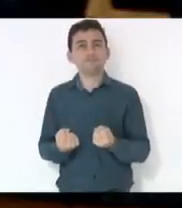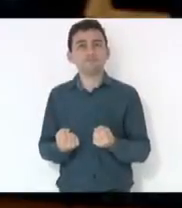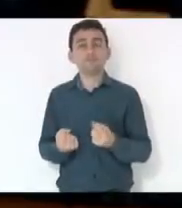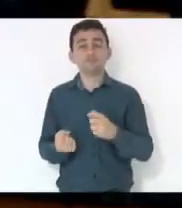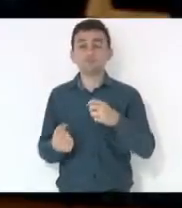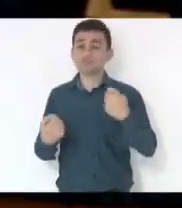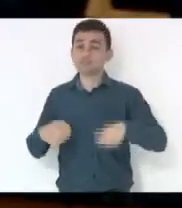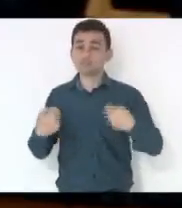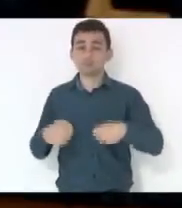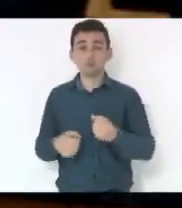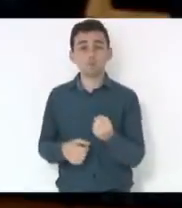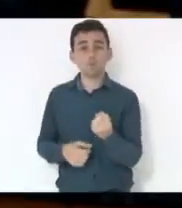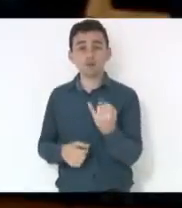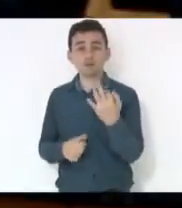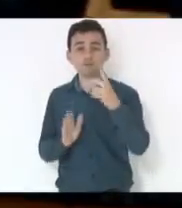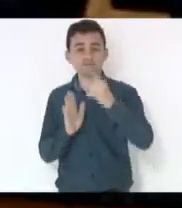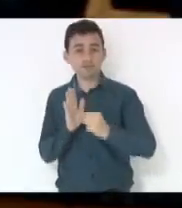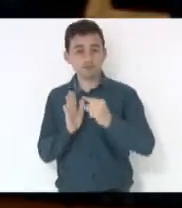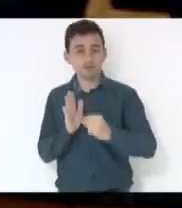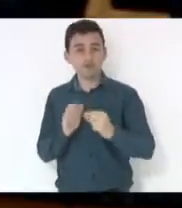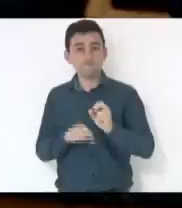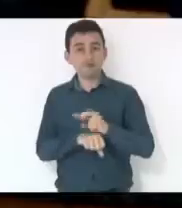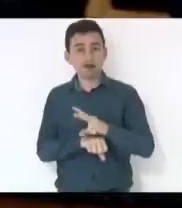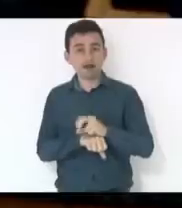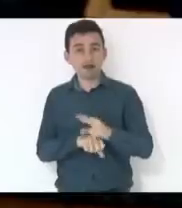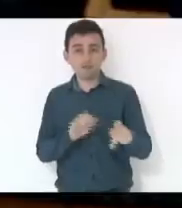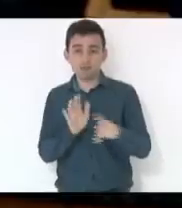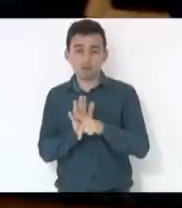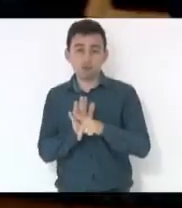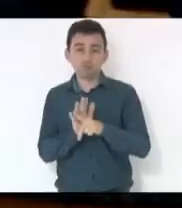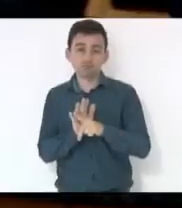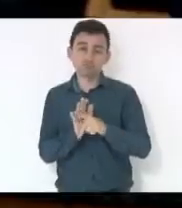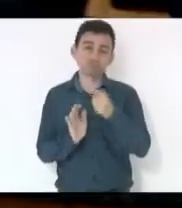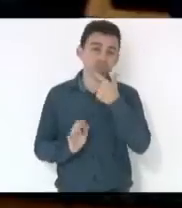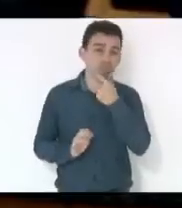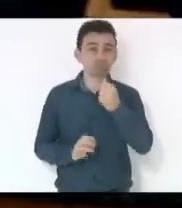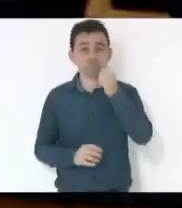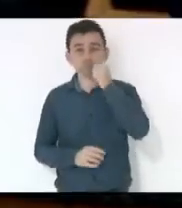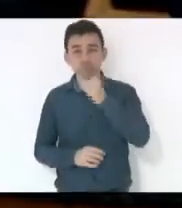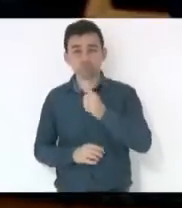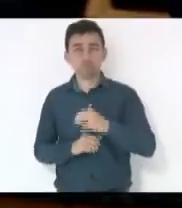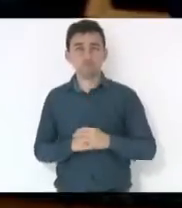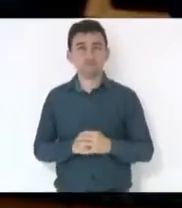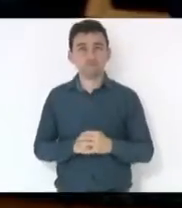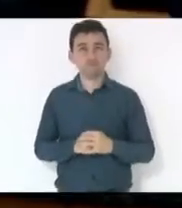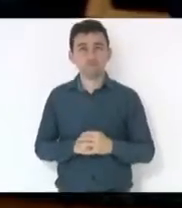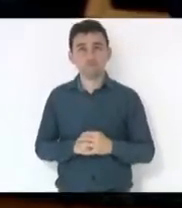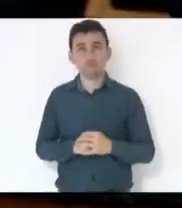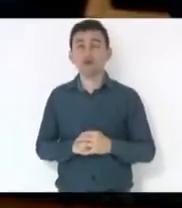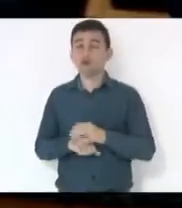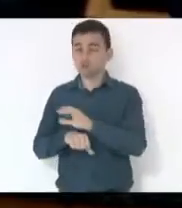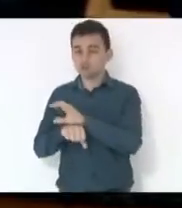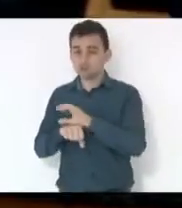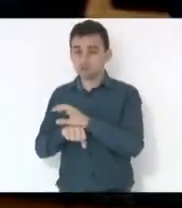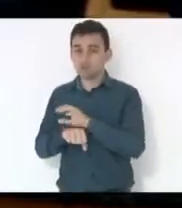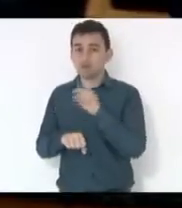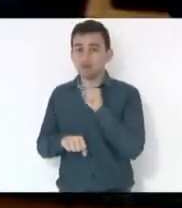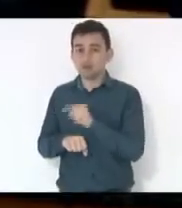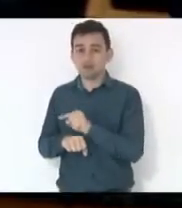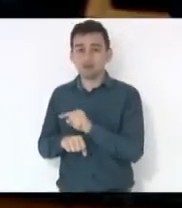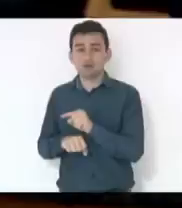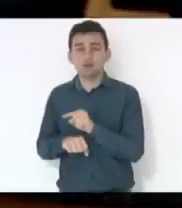mínima de vaga para determinado sexo. Aliás, a própria Constituição diz, se for a questão